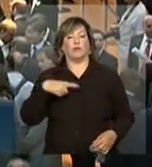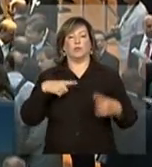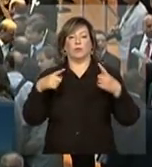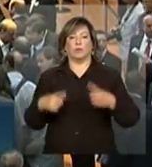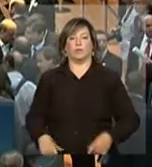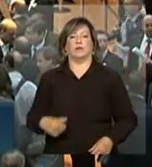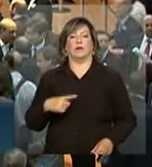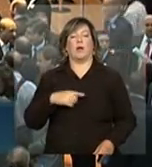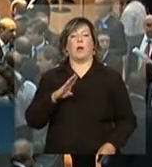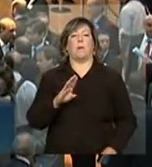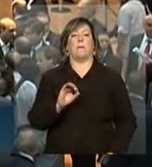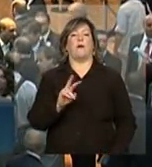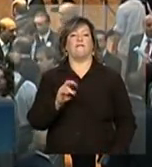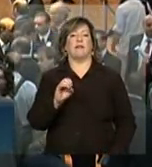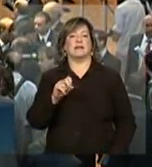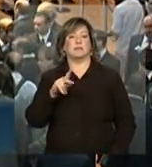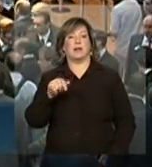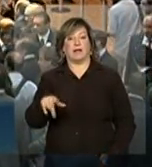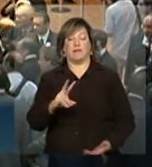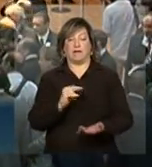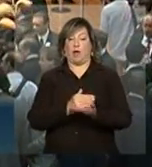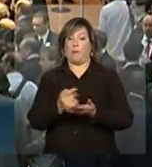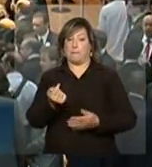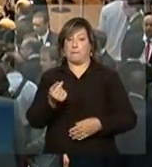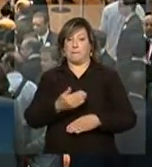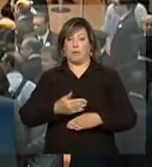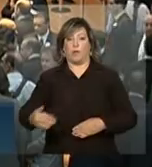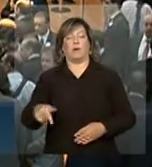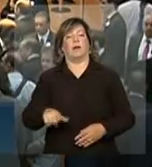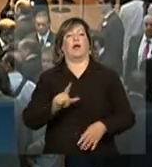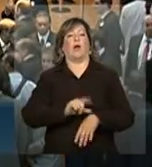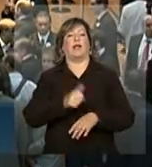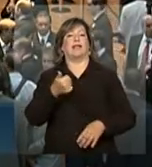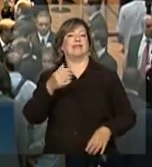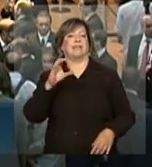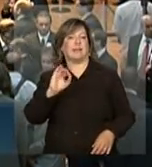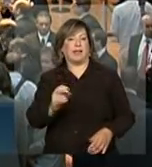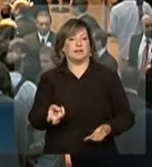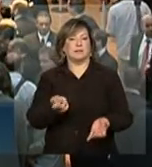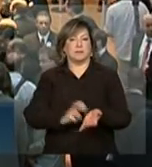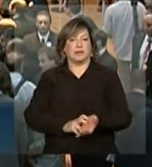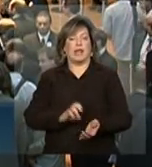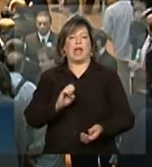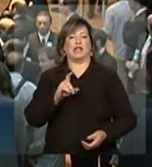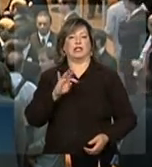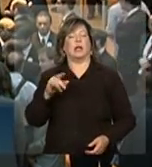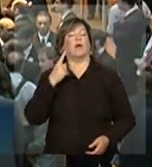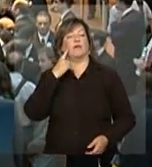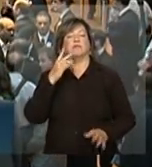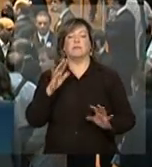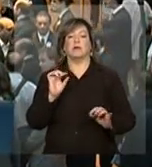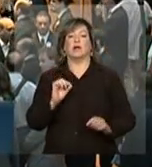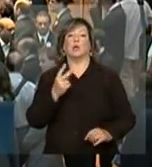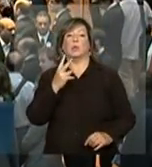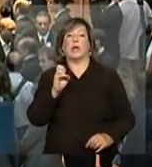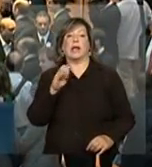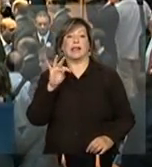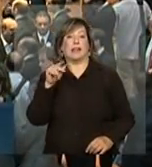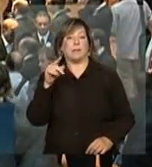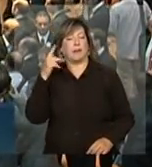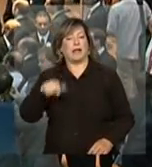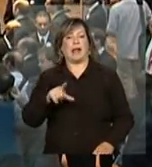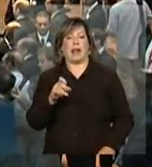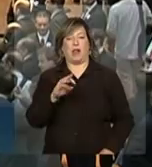Bovespa. A licitação vai começar daqui a pouco, às 10 horas da manhã. O edital prevê duas etapas para o leilão.